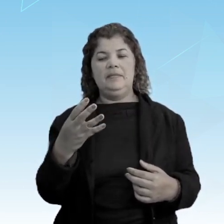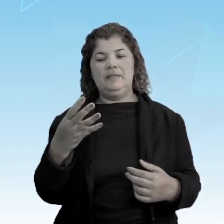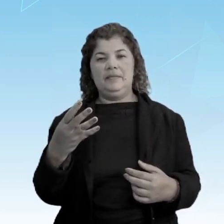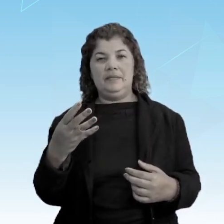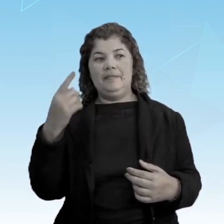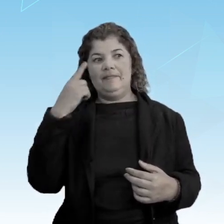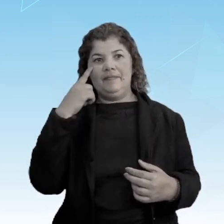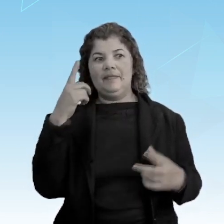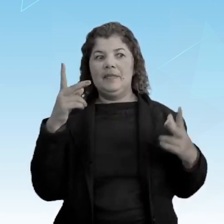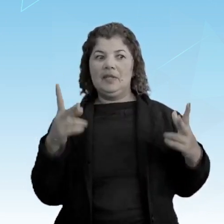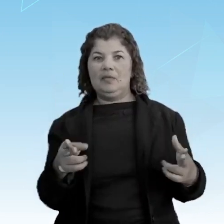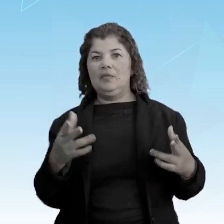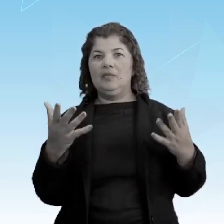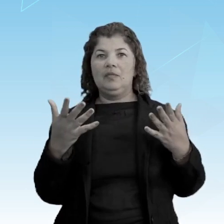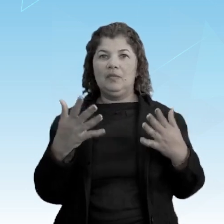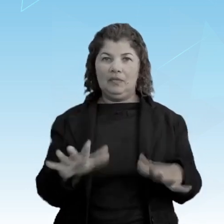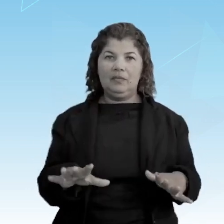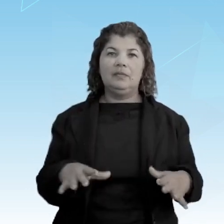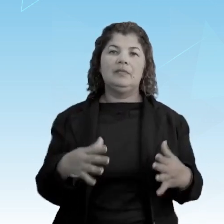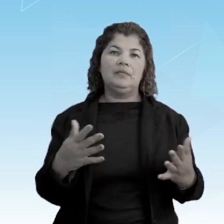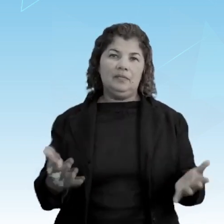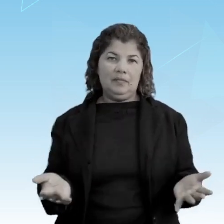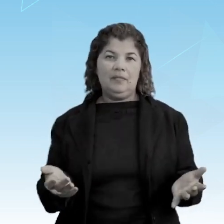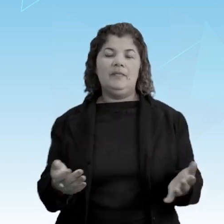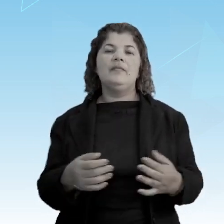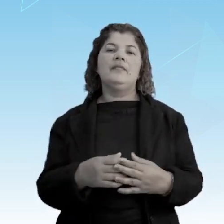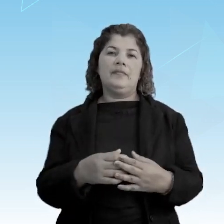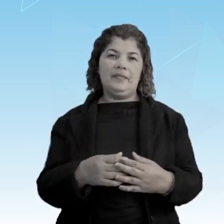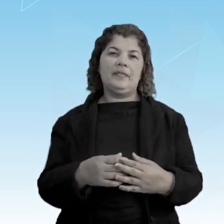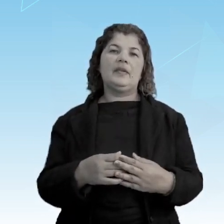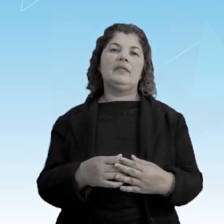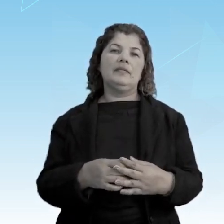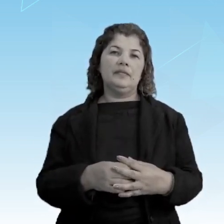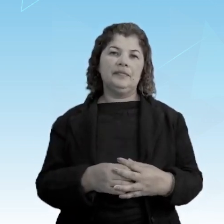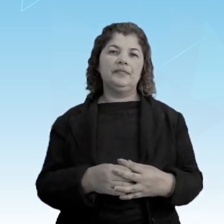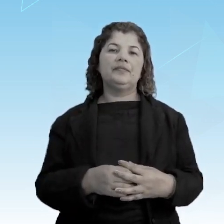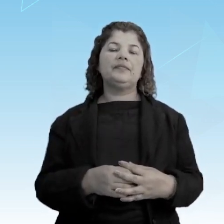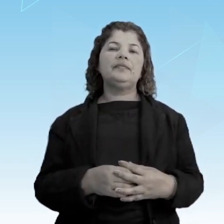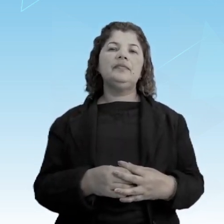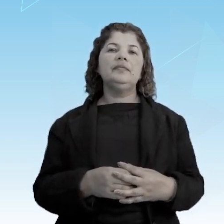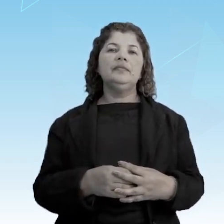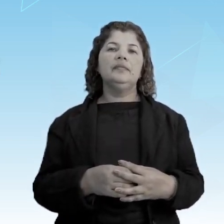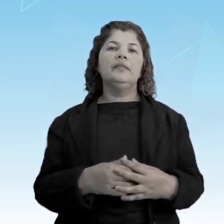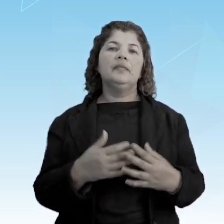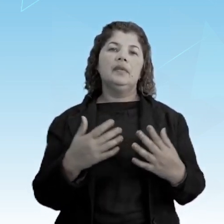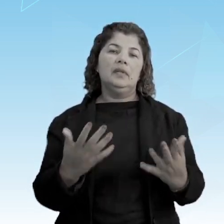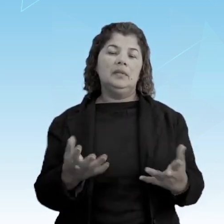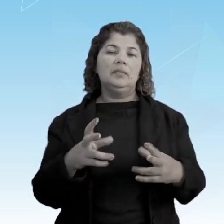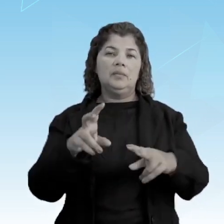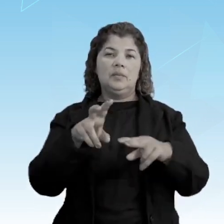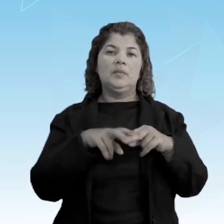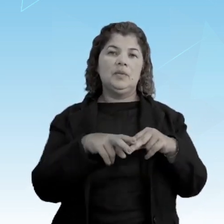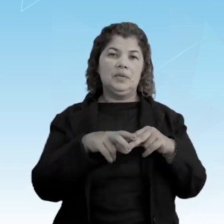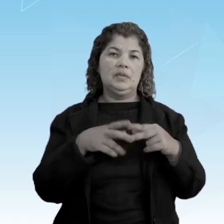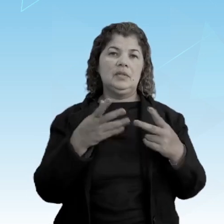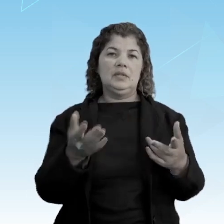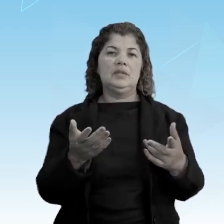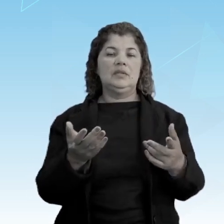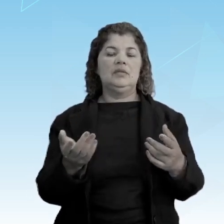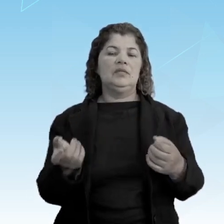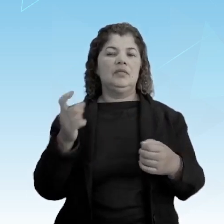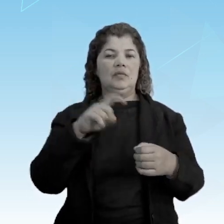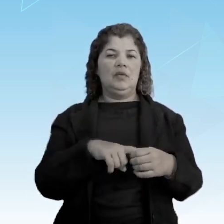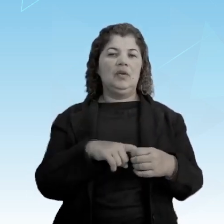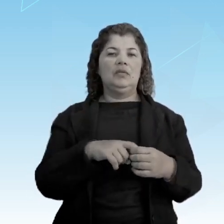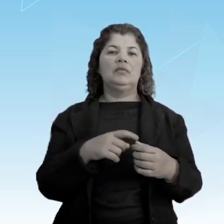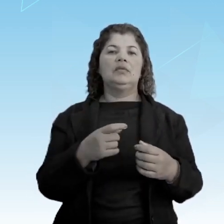escravizados, fizessem levantos e conseguissem a sua independência. Com isso, restabeleceu-se a